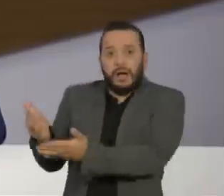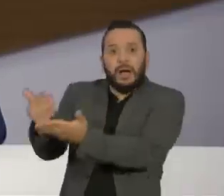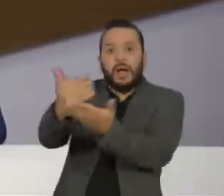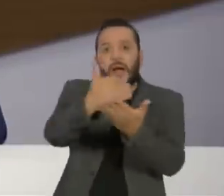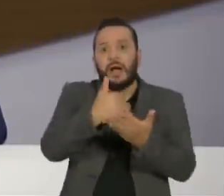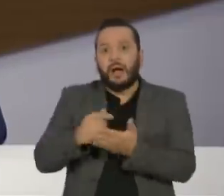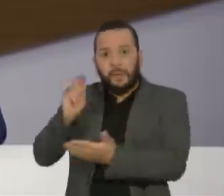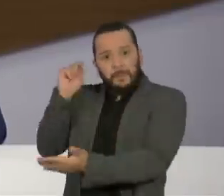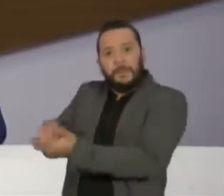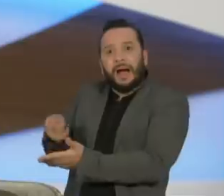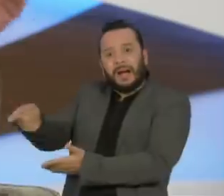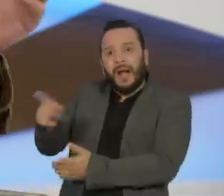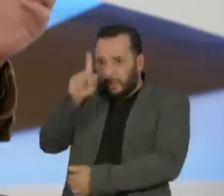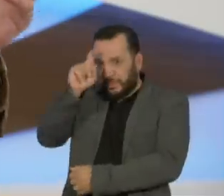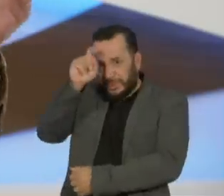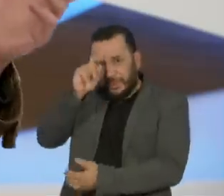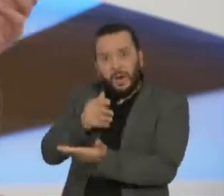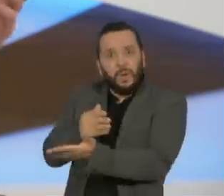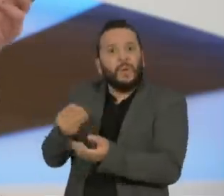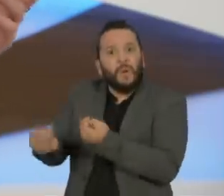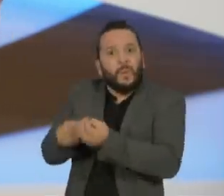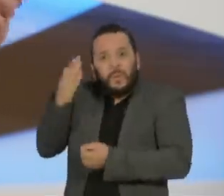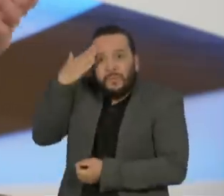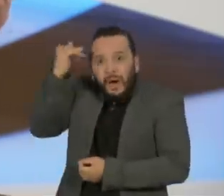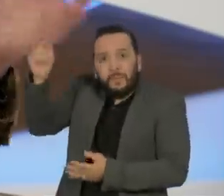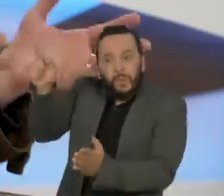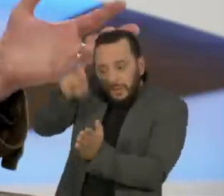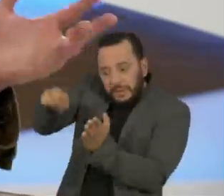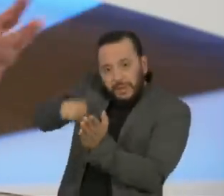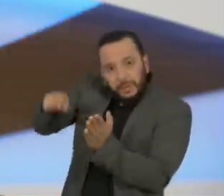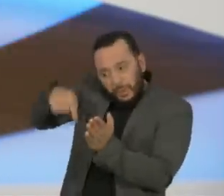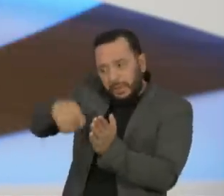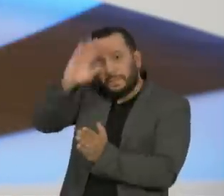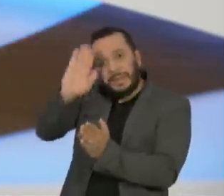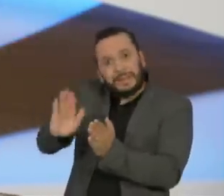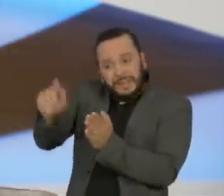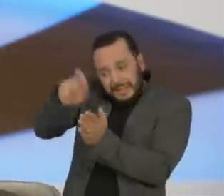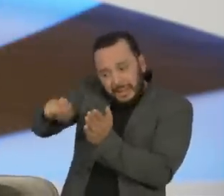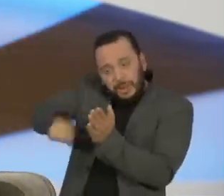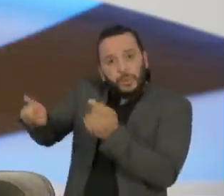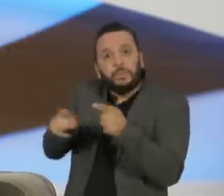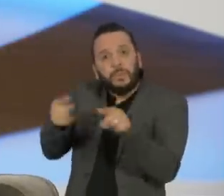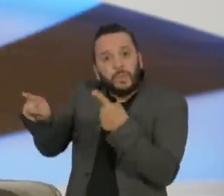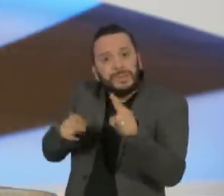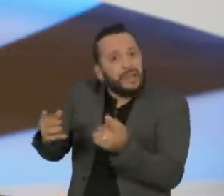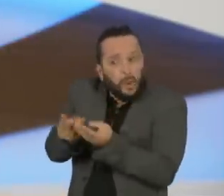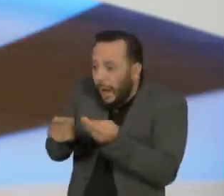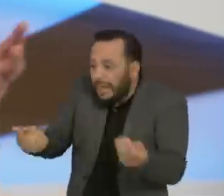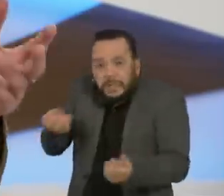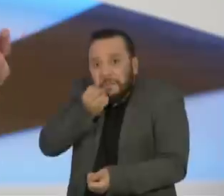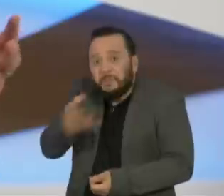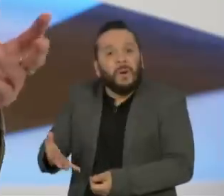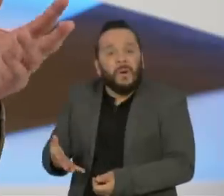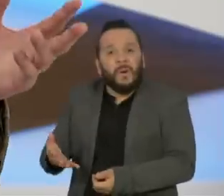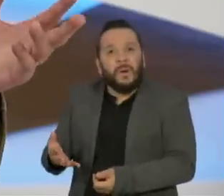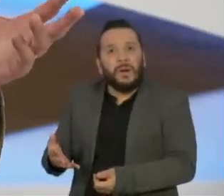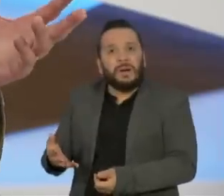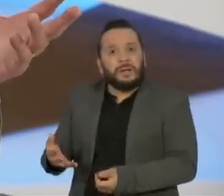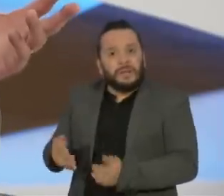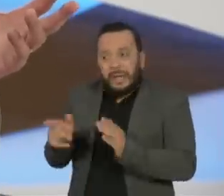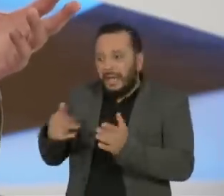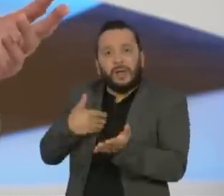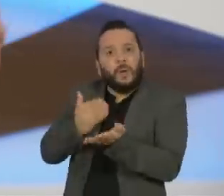do Aldir Blanc. O Aldir Blanc é um dos maiores compositores brasileiros, tanto em qualidade como em quantidade, né? Ele começou em 69,